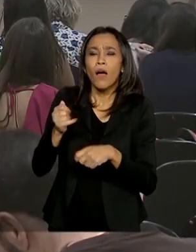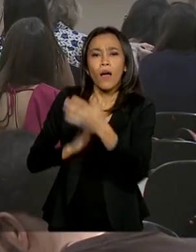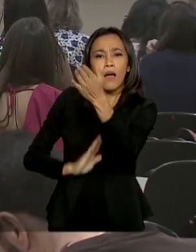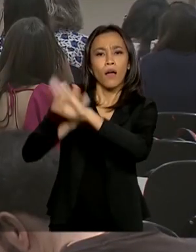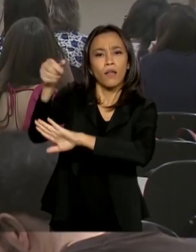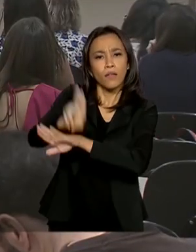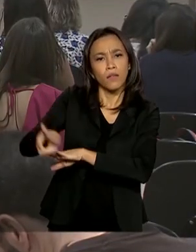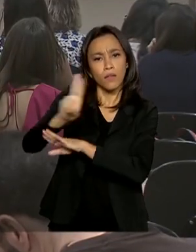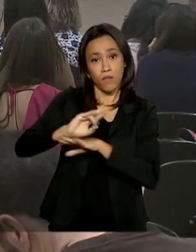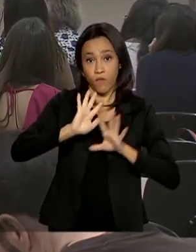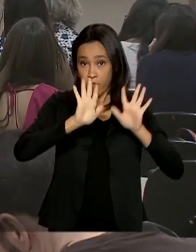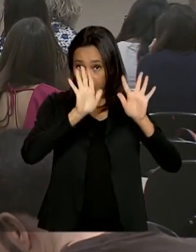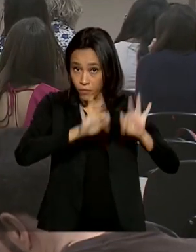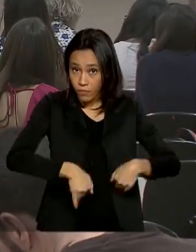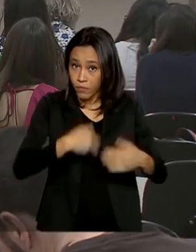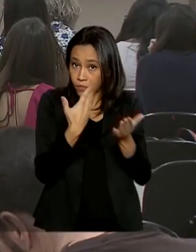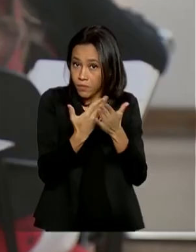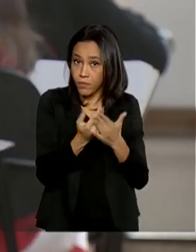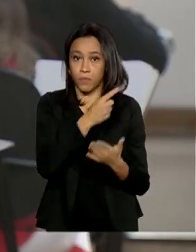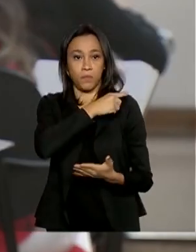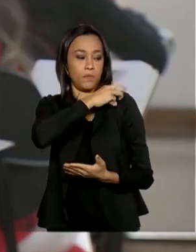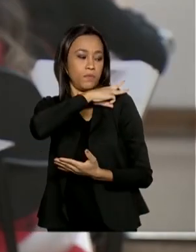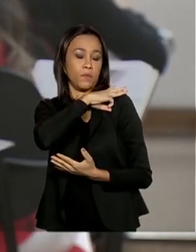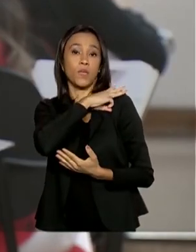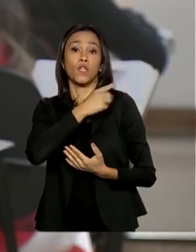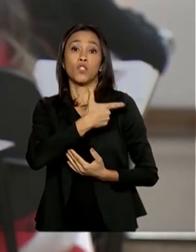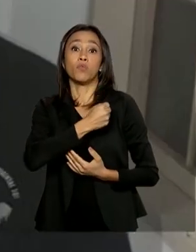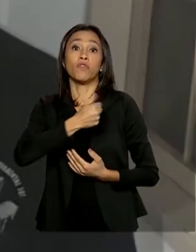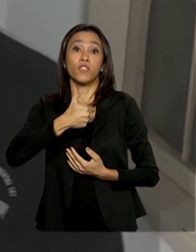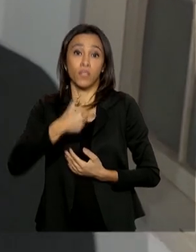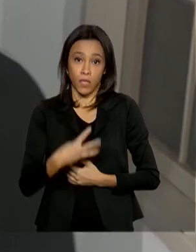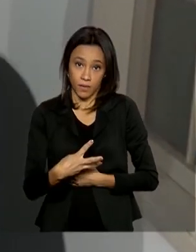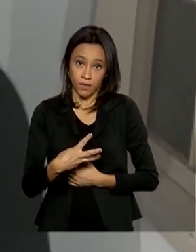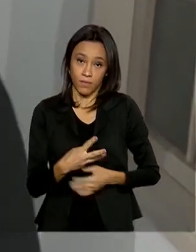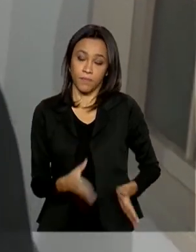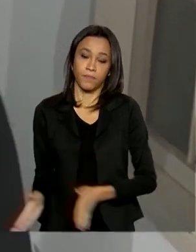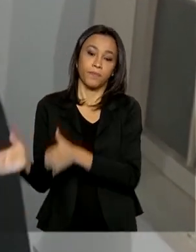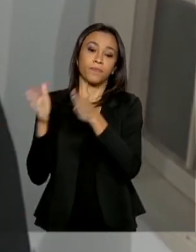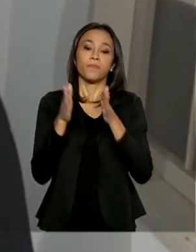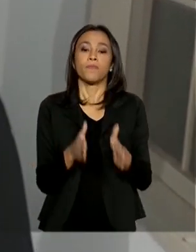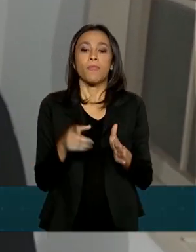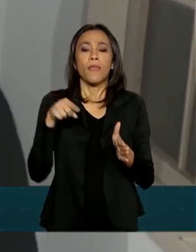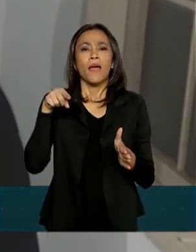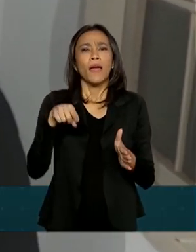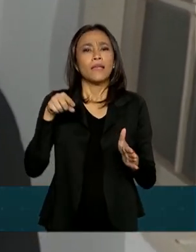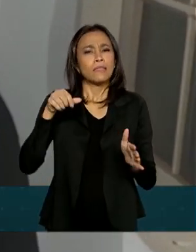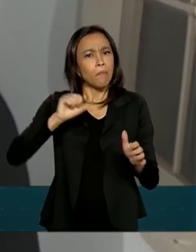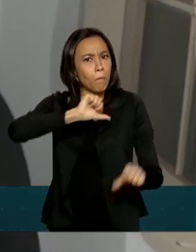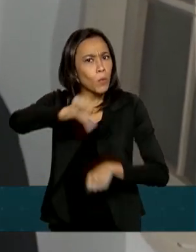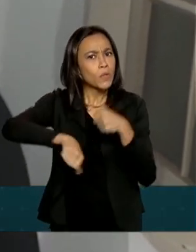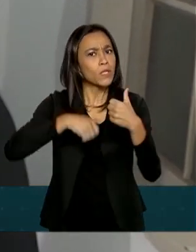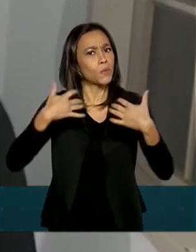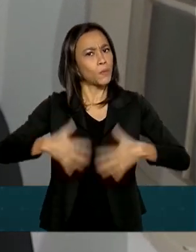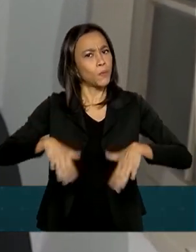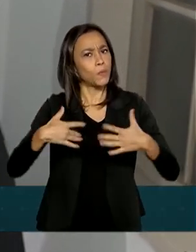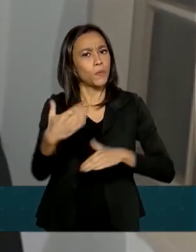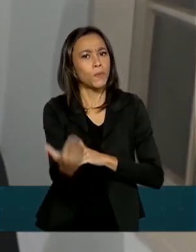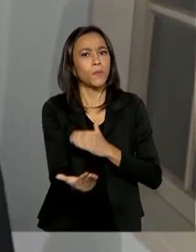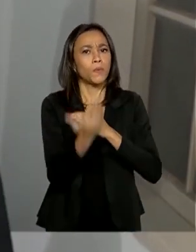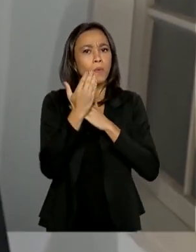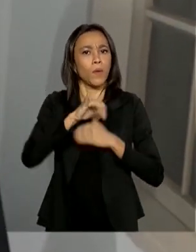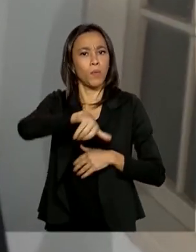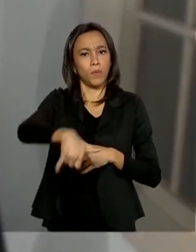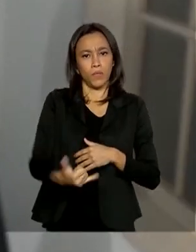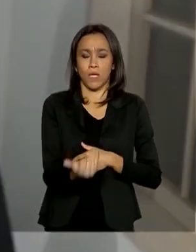quando concluírem o ensino médio em 2023. Essa mudança vai dar mais oportunidade para os estudantes entrarem nas